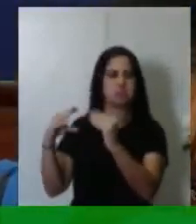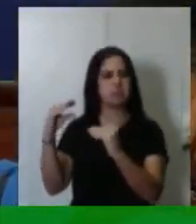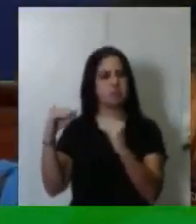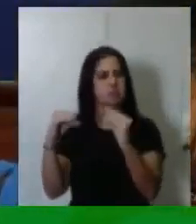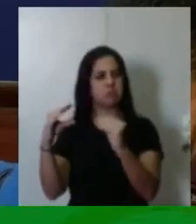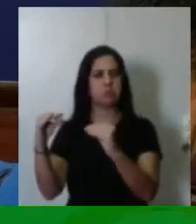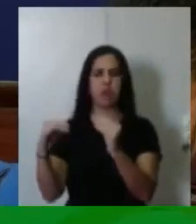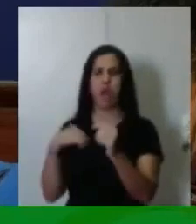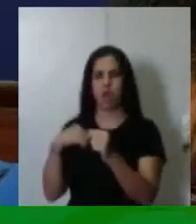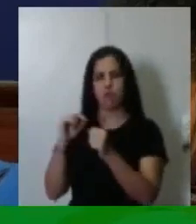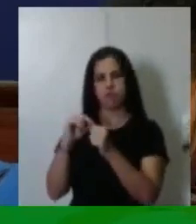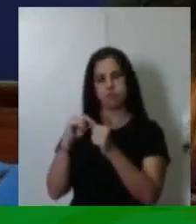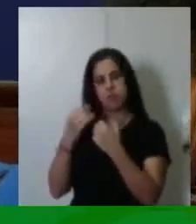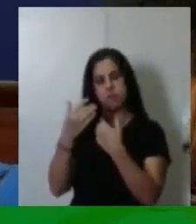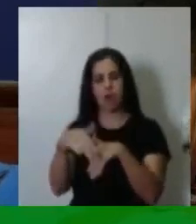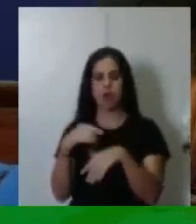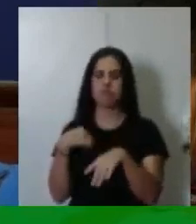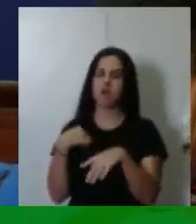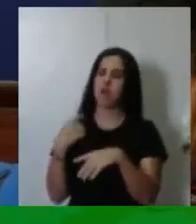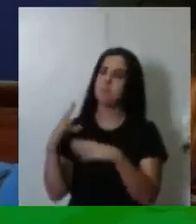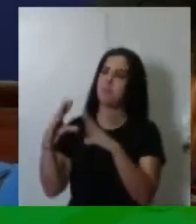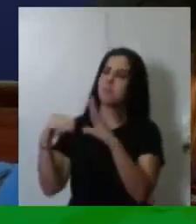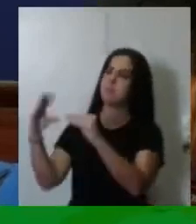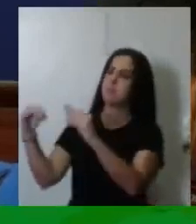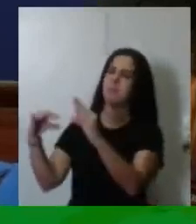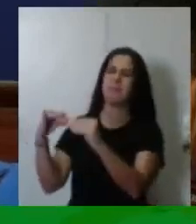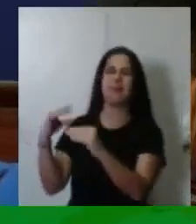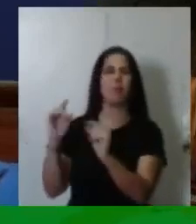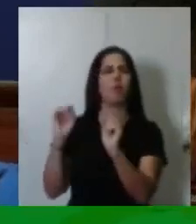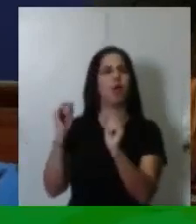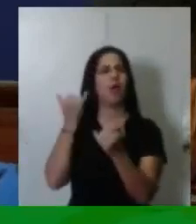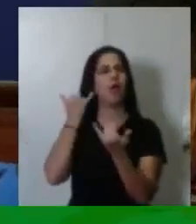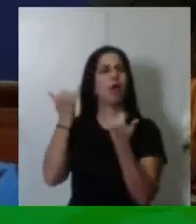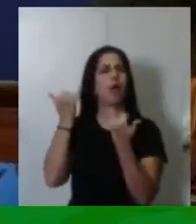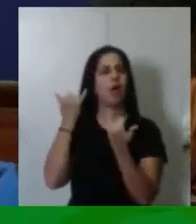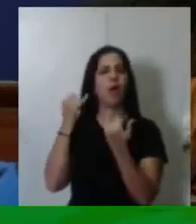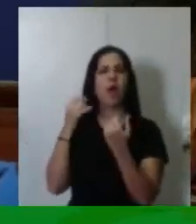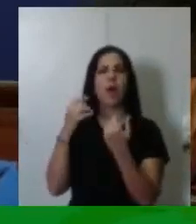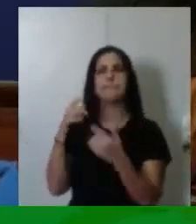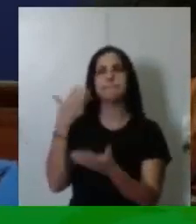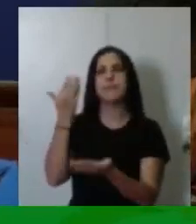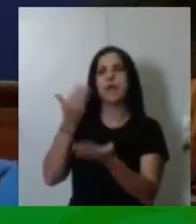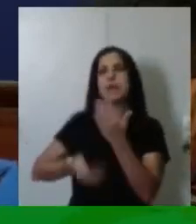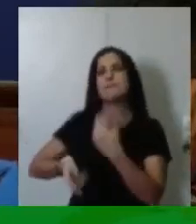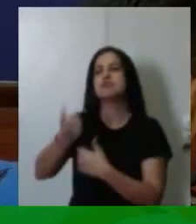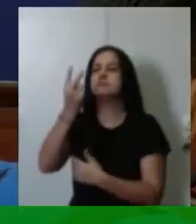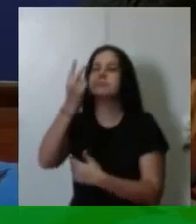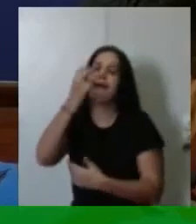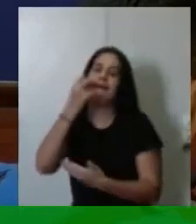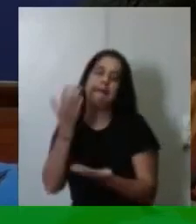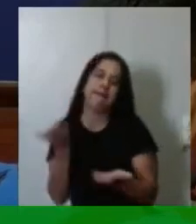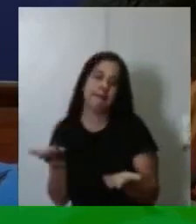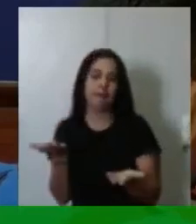nós não passamos? Não sei. Um anjo me deu a luz porque ele nunca me abandonou. Jesus Cristo.